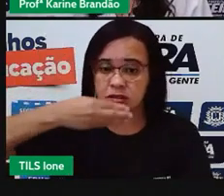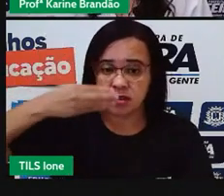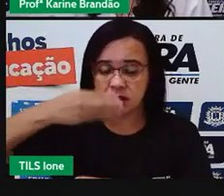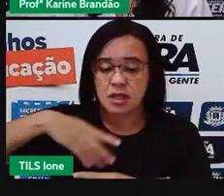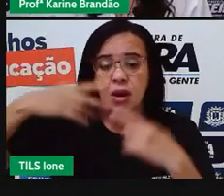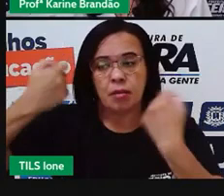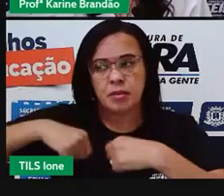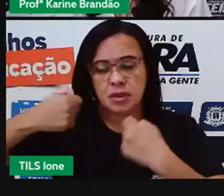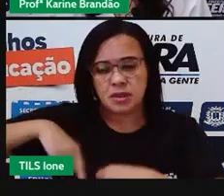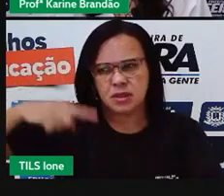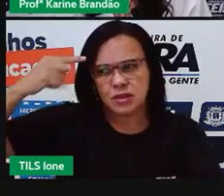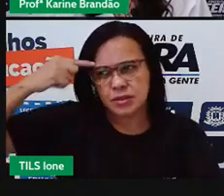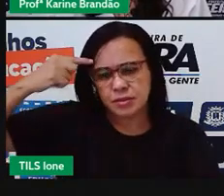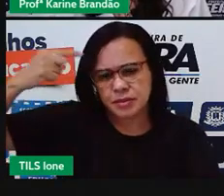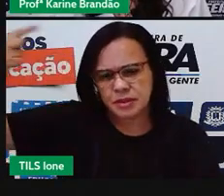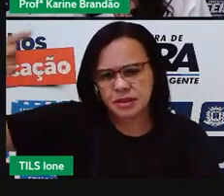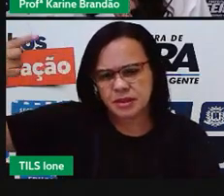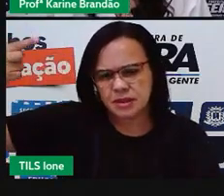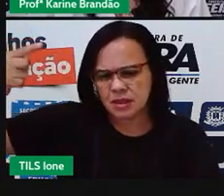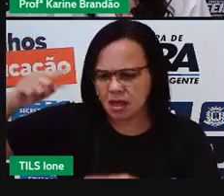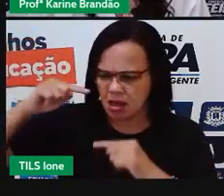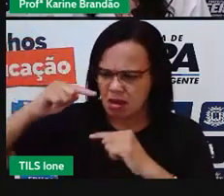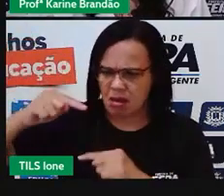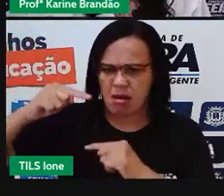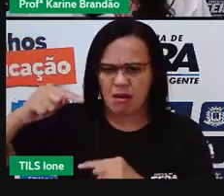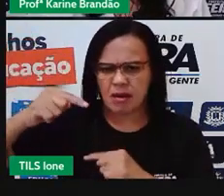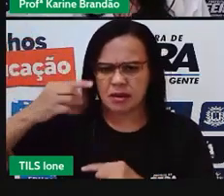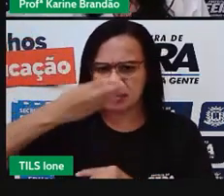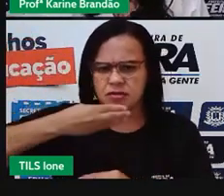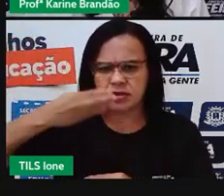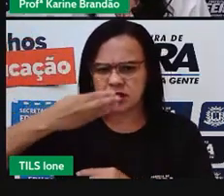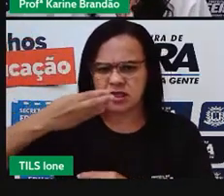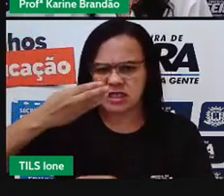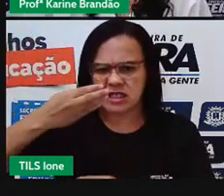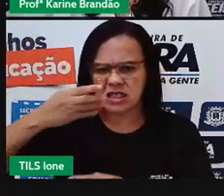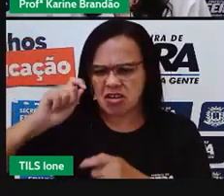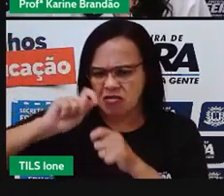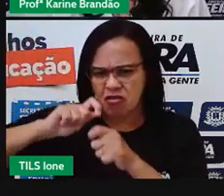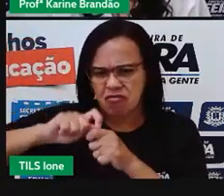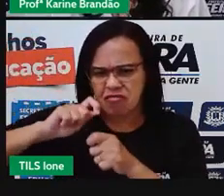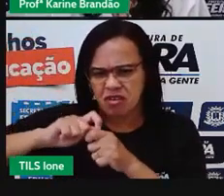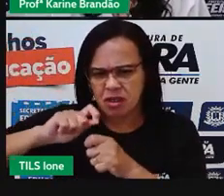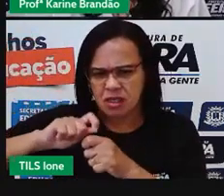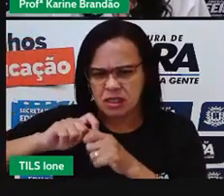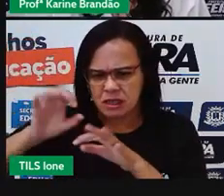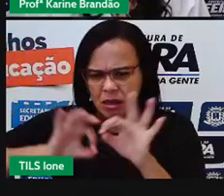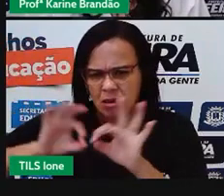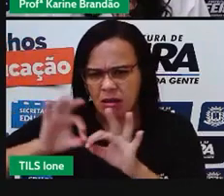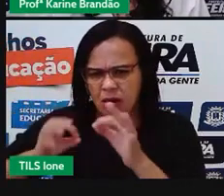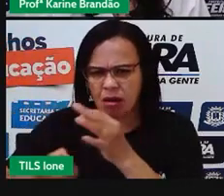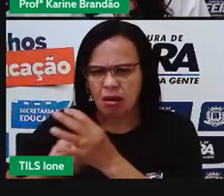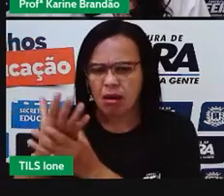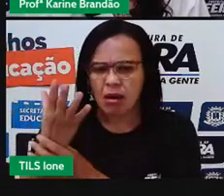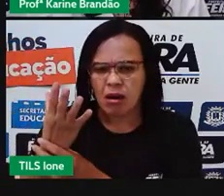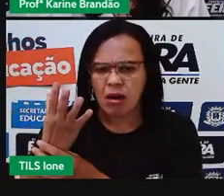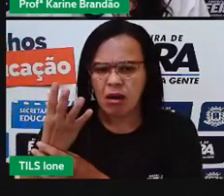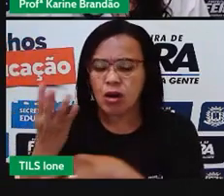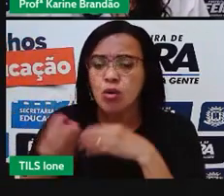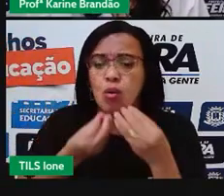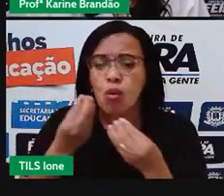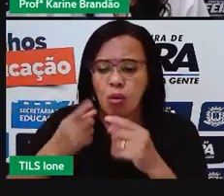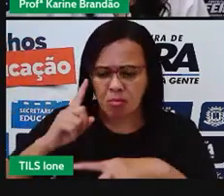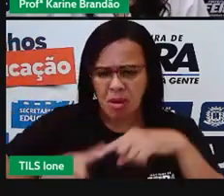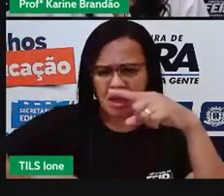essa garrafa foi produzida. Então, no modo de produção, na quantidade e na qualidade da matéria